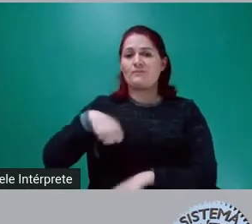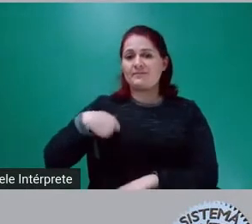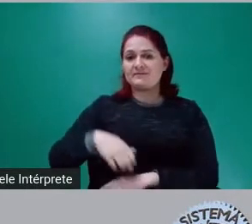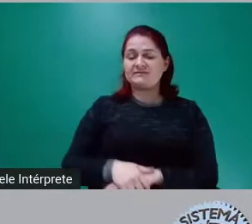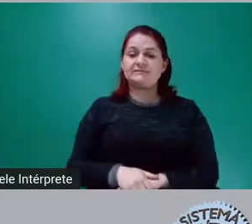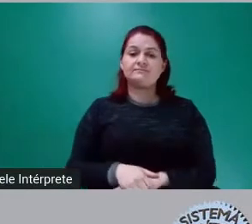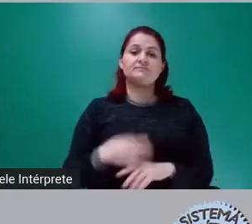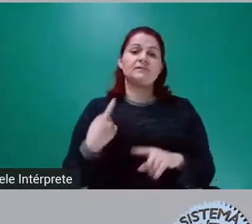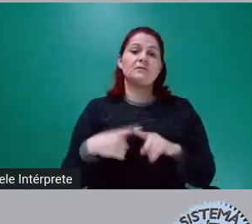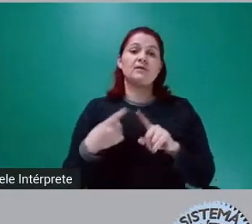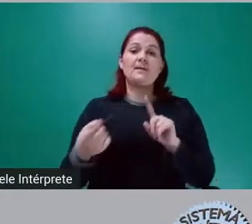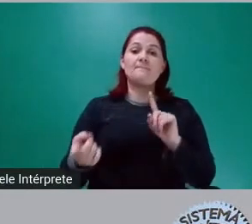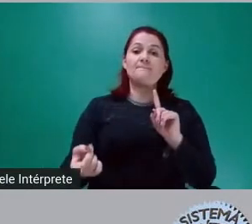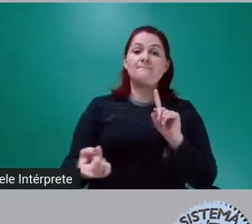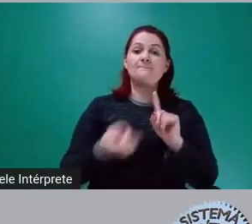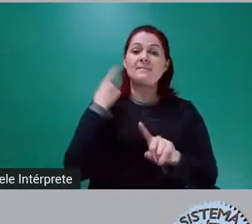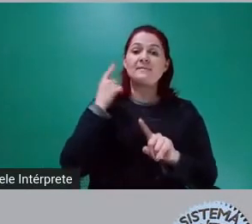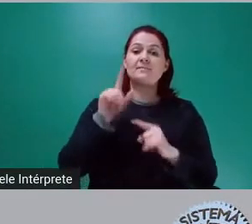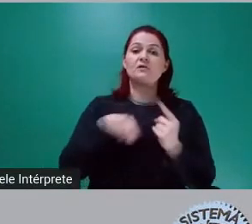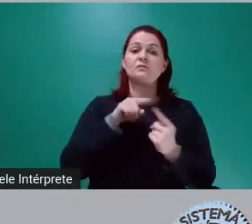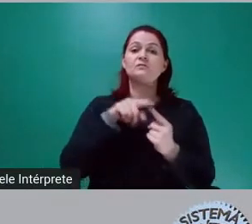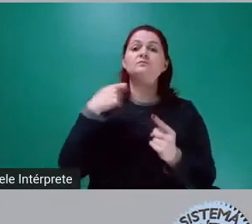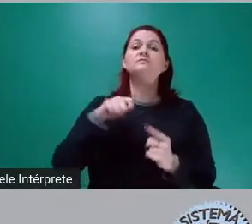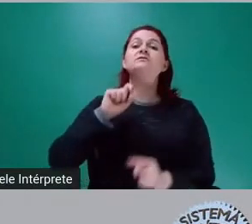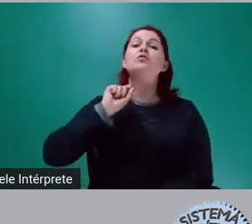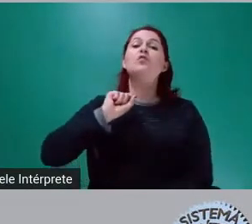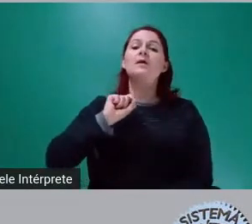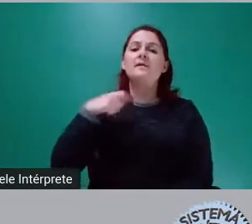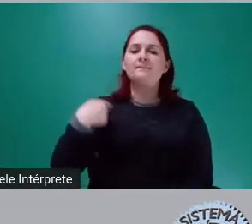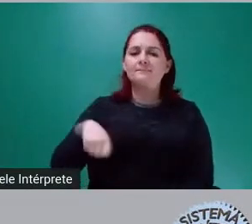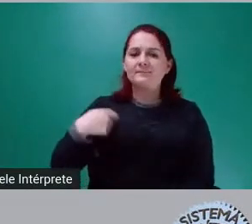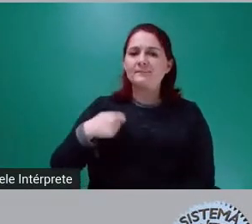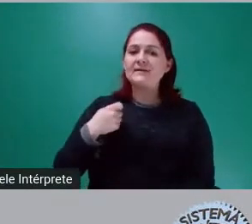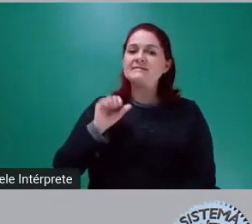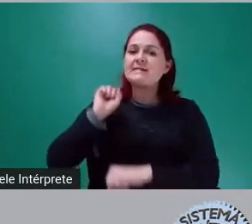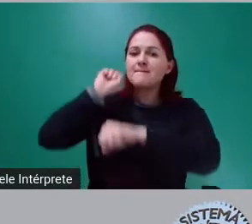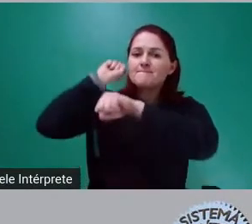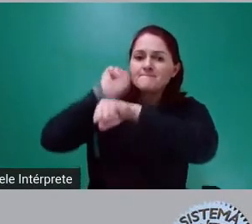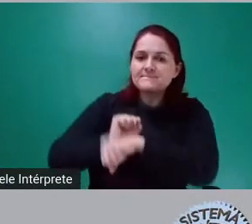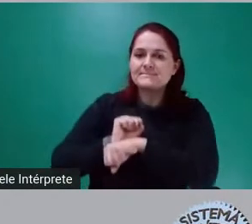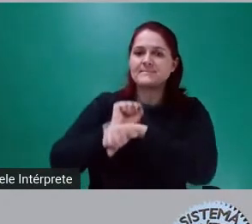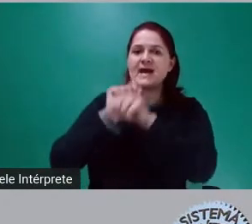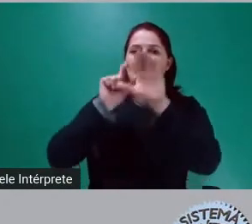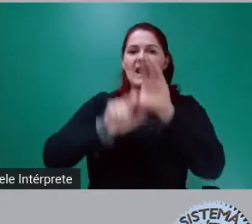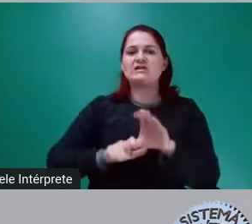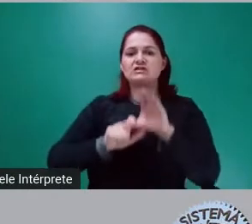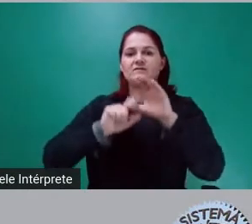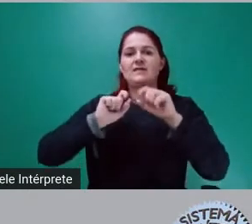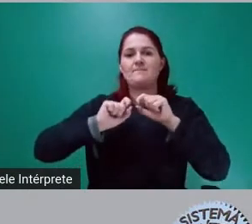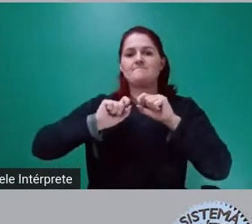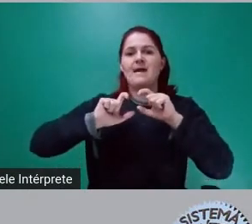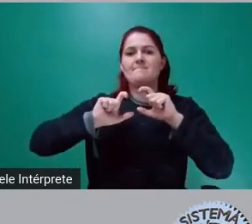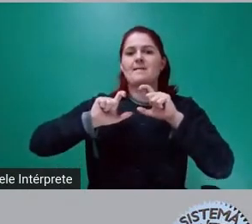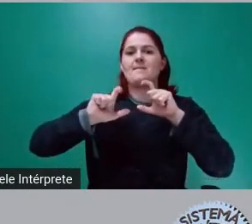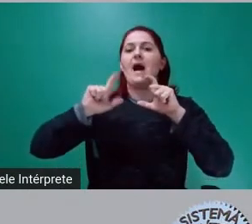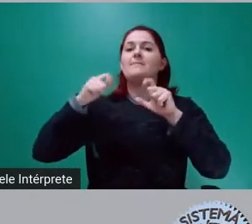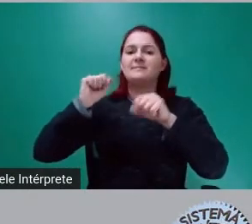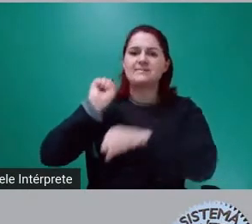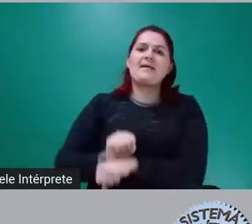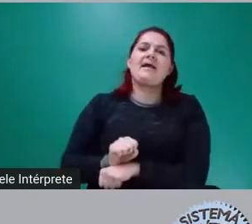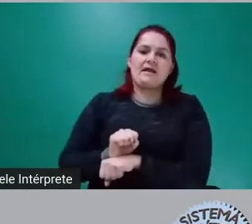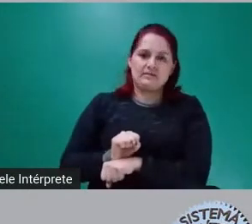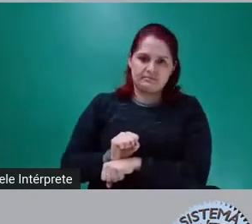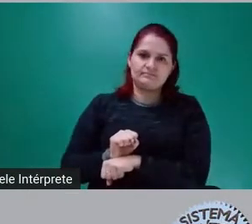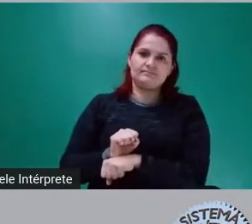sangria da dívida pública, é impossível superar a penúria permanente de